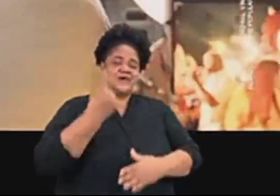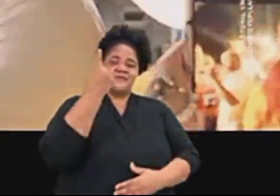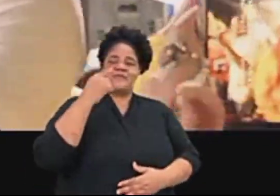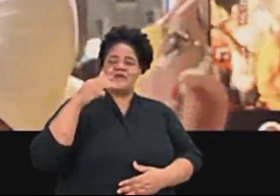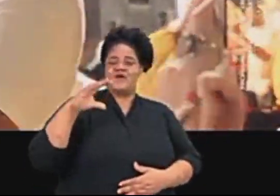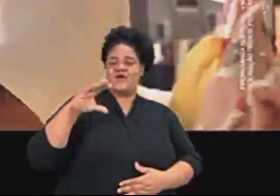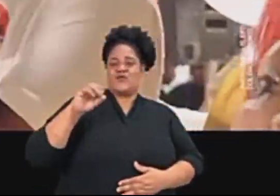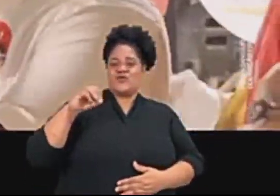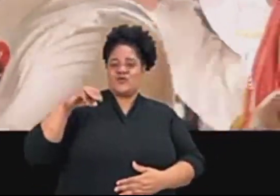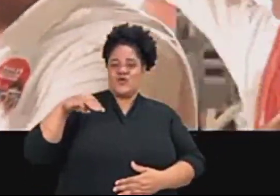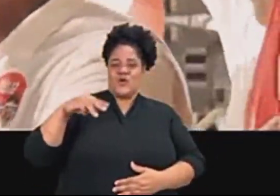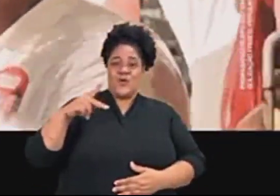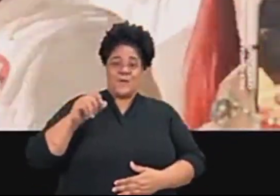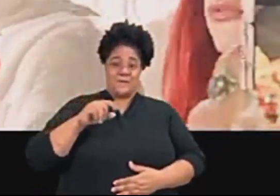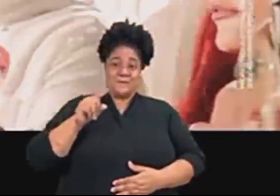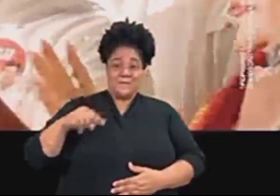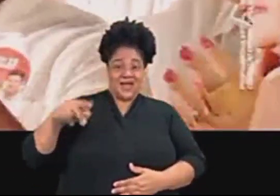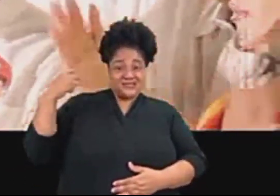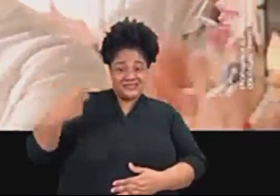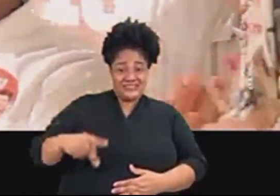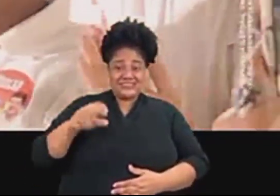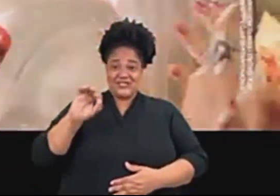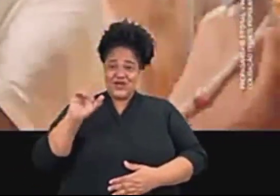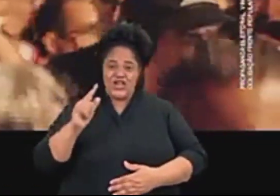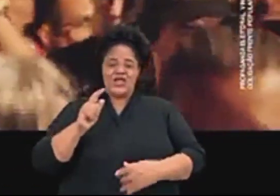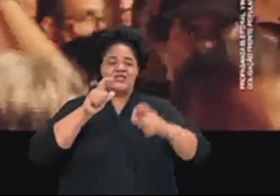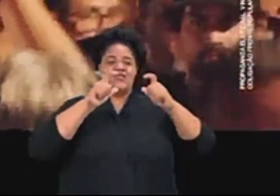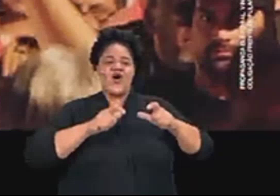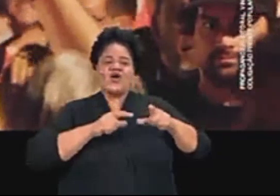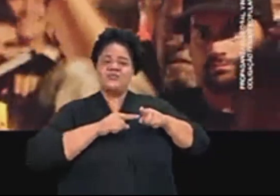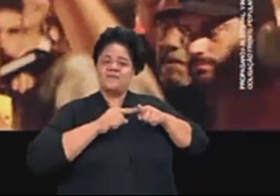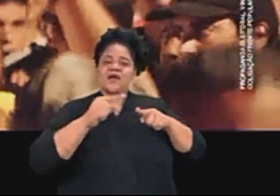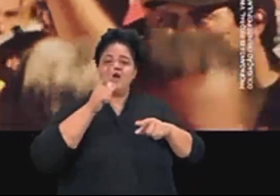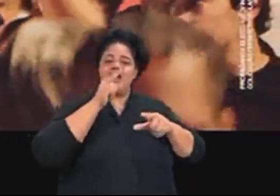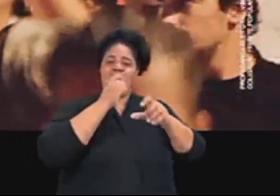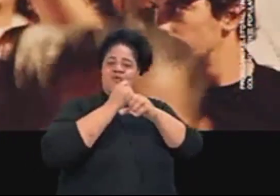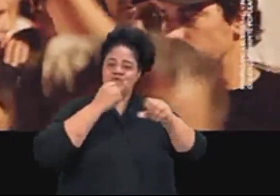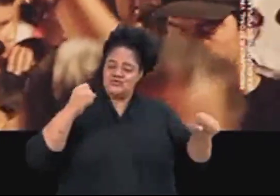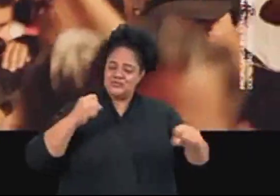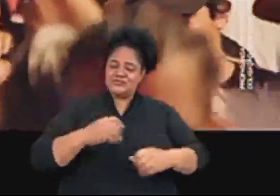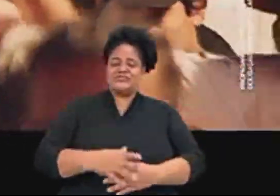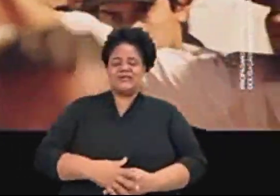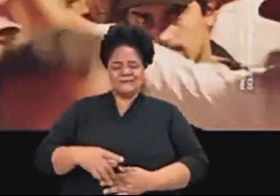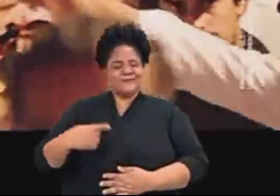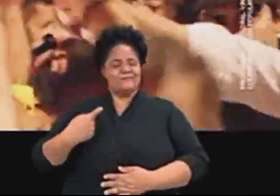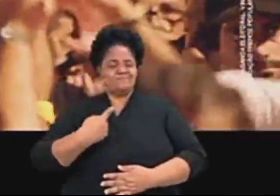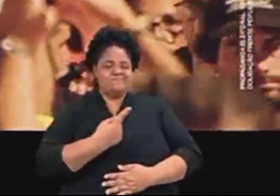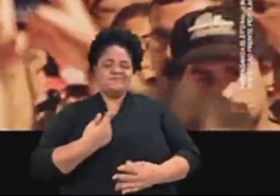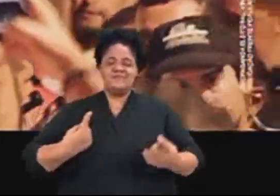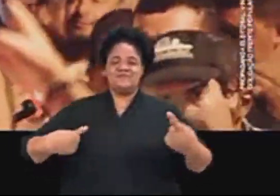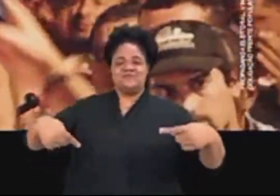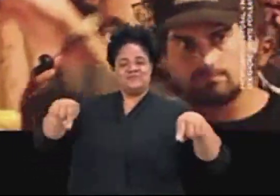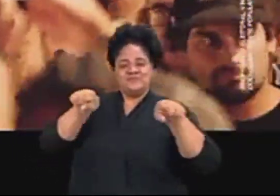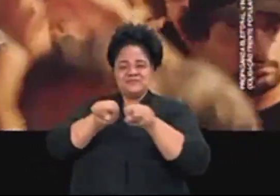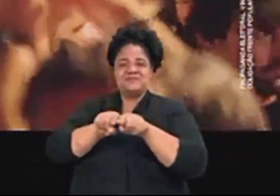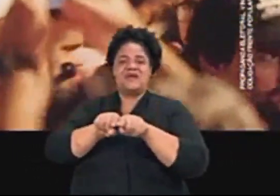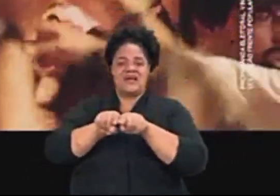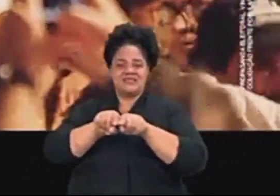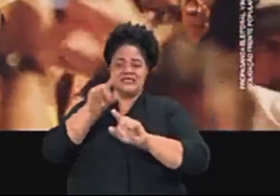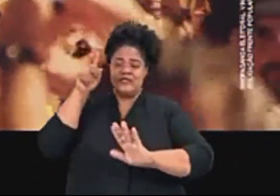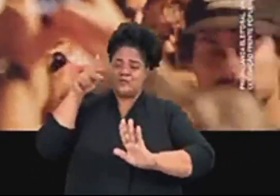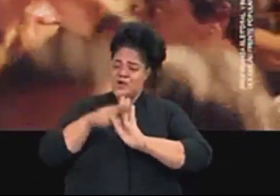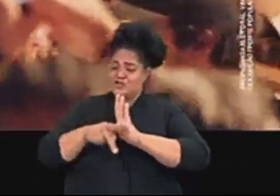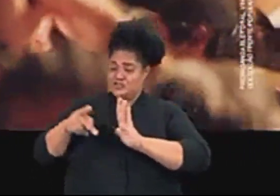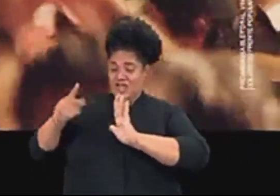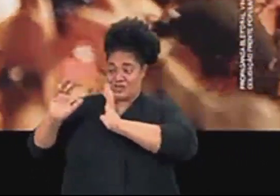vir para Águas Compridas! Vamos juntos, fazemos compasso aqui. Esse teu projeto pode